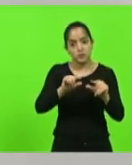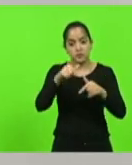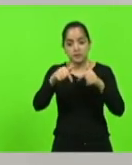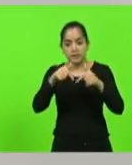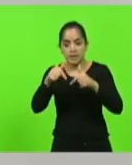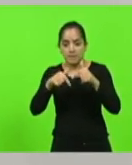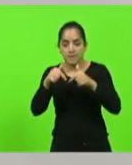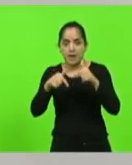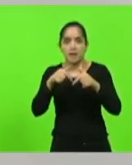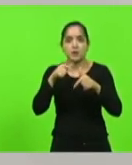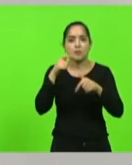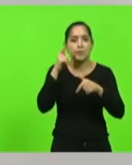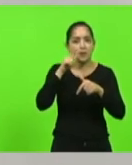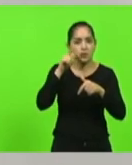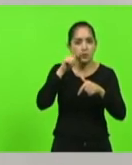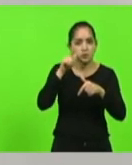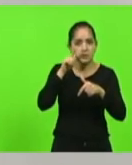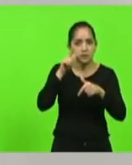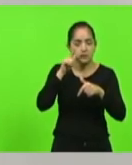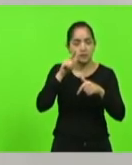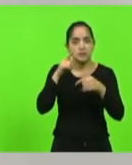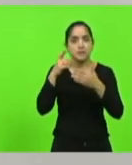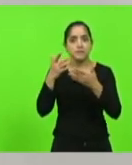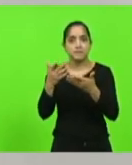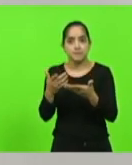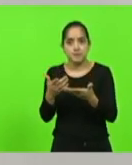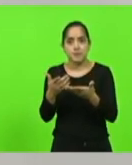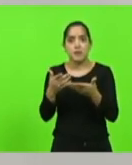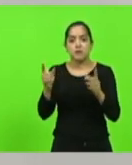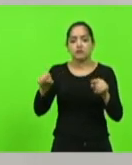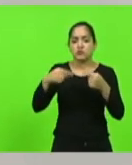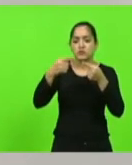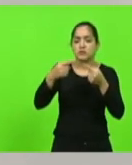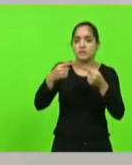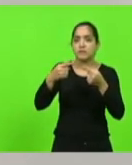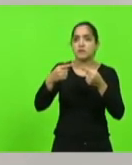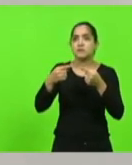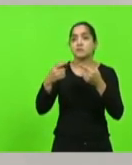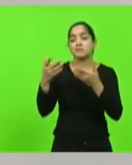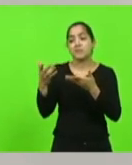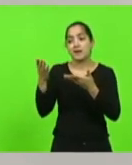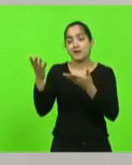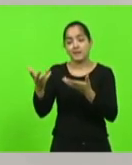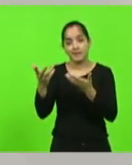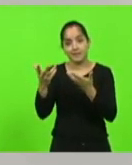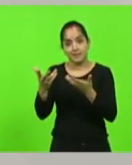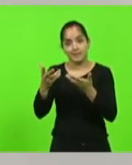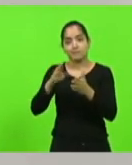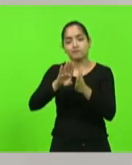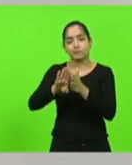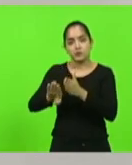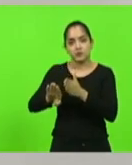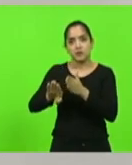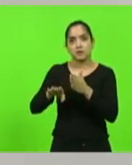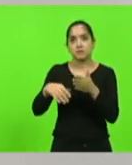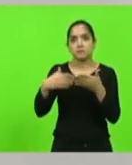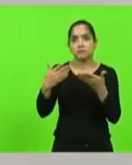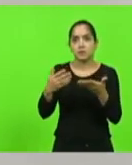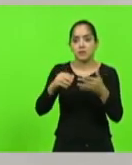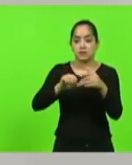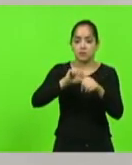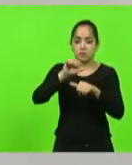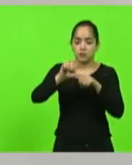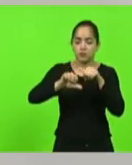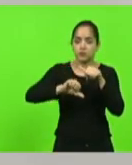conseguir fazer frente aos seus desafios fiscais, o deputado também tirou isso. Ou seja, transformou